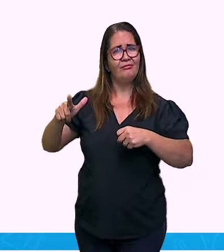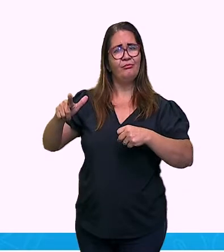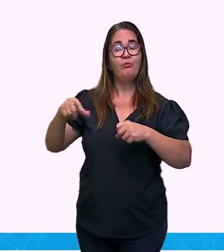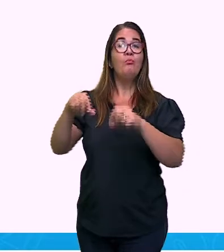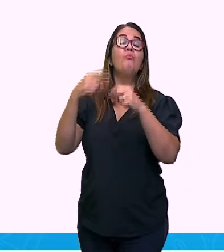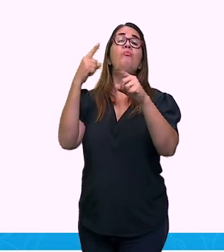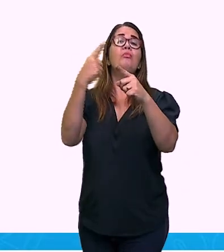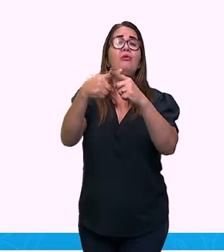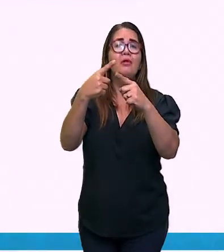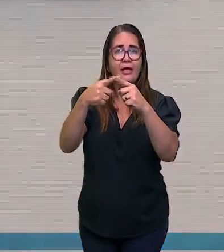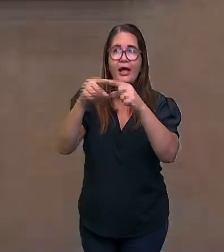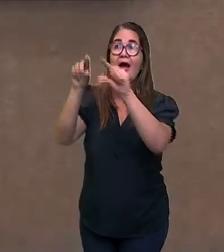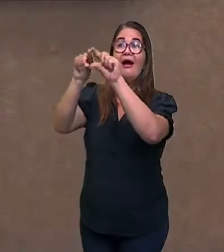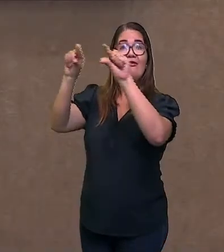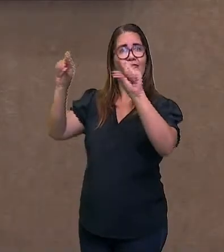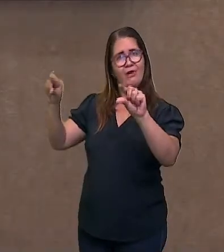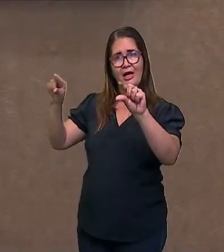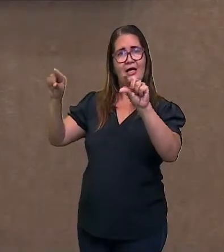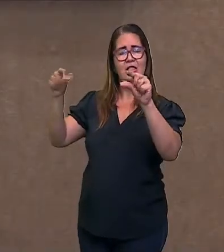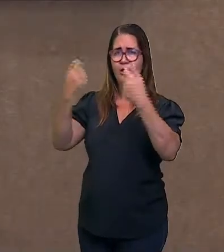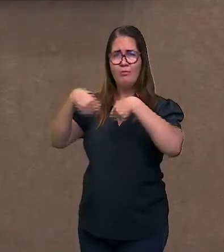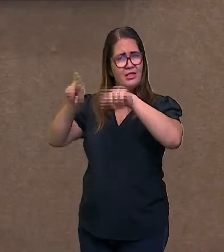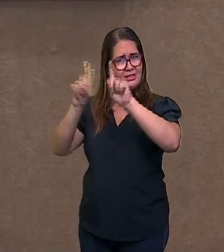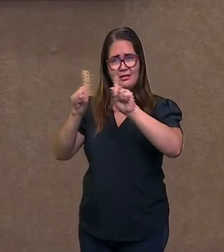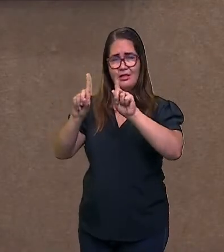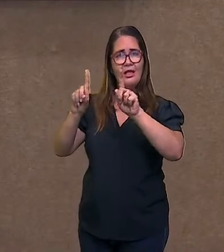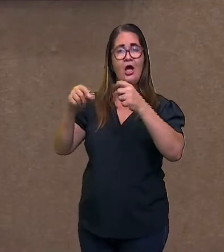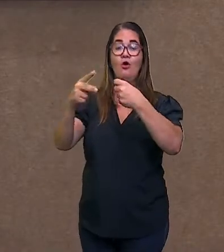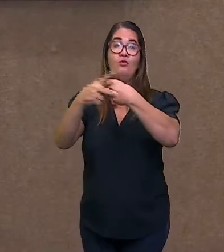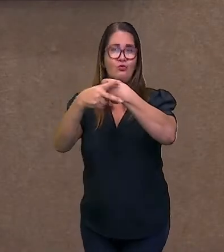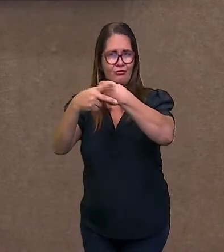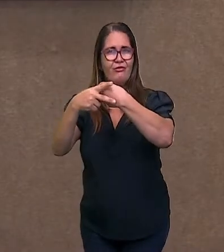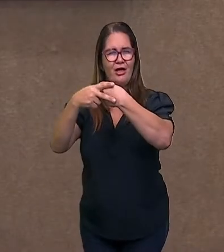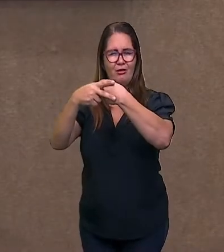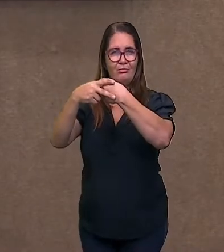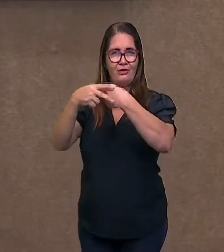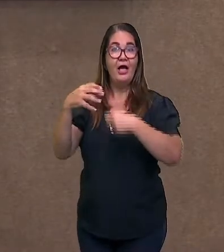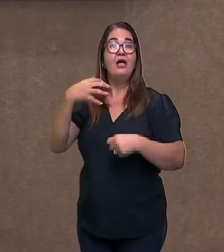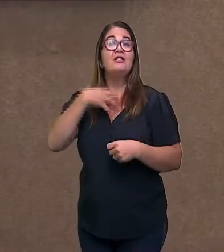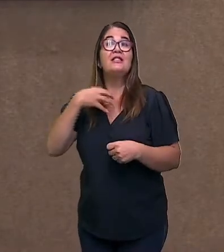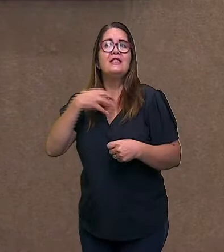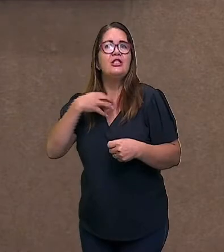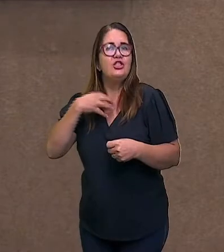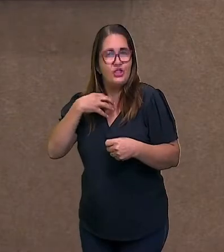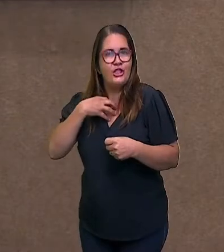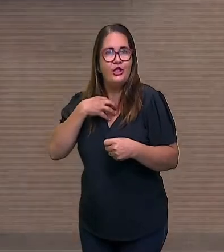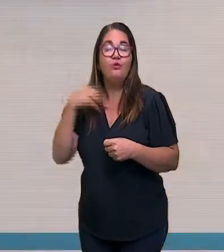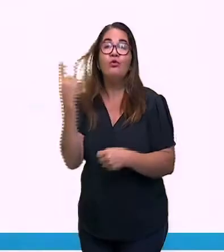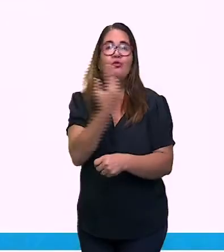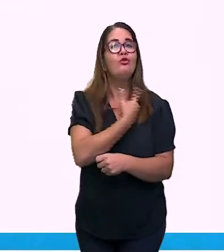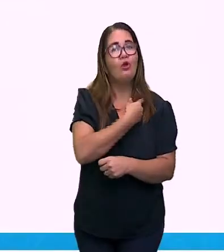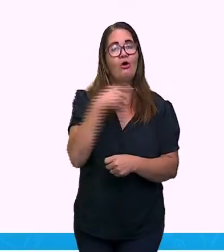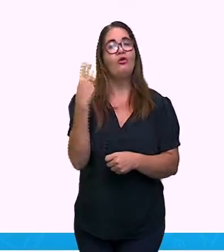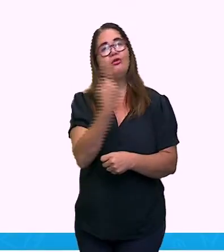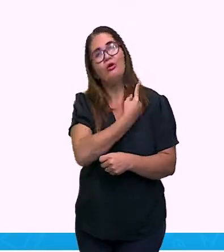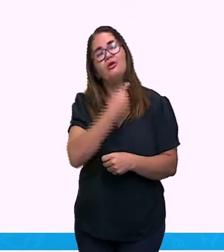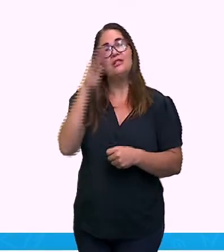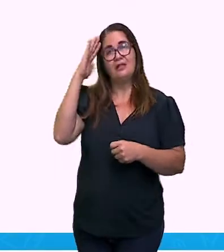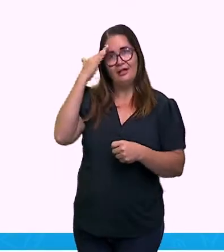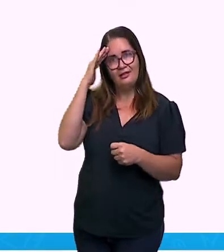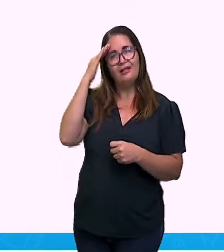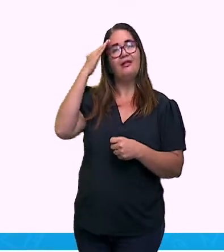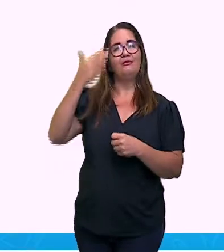frase, certo? Então, nós vamos agora o que é oração. A oração, ela é uma